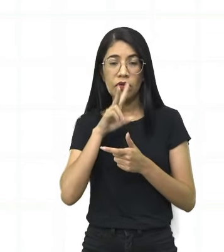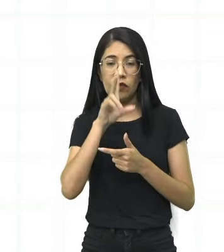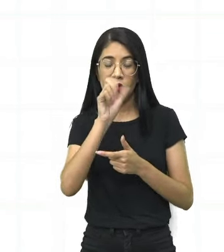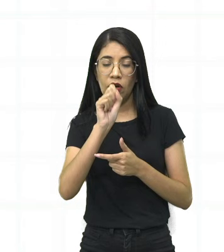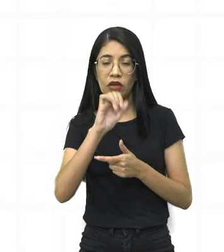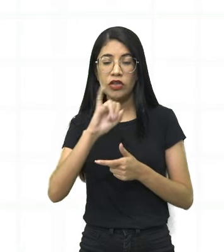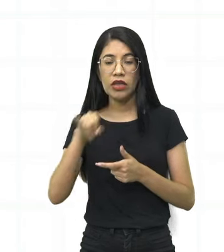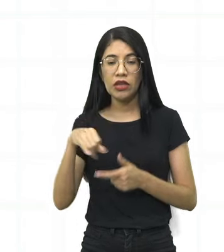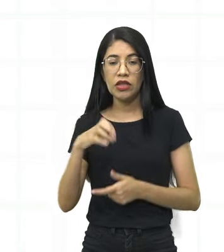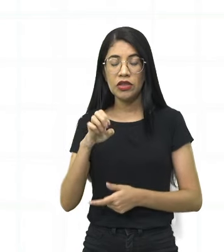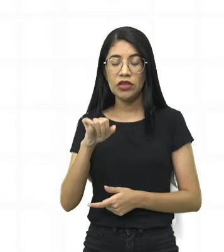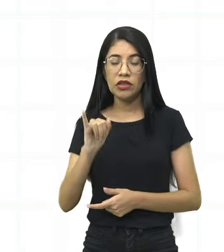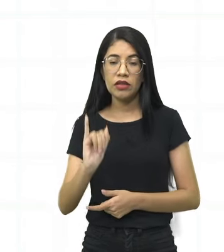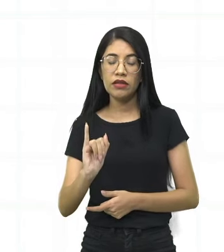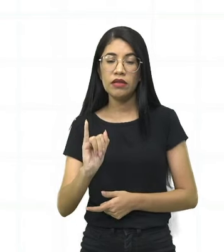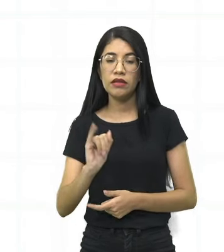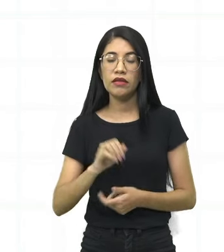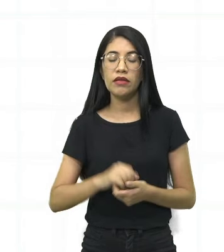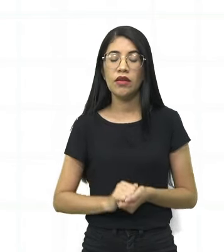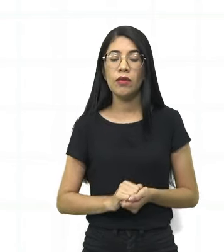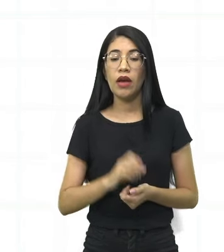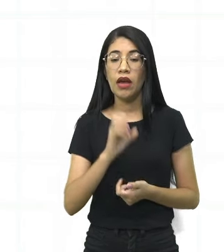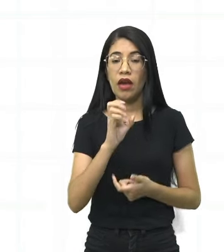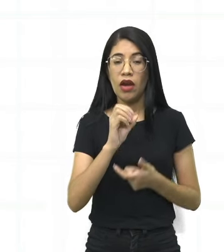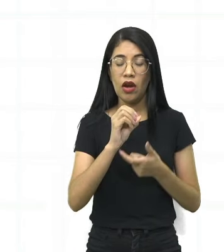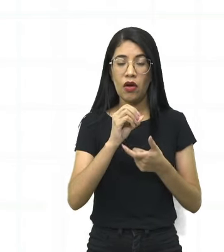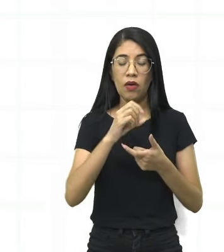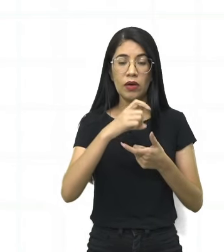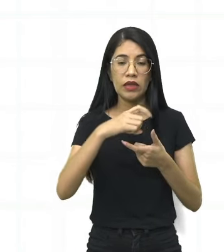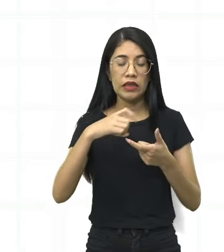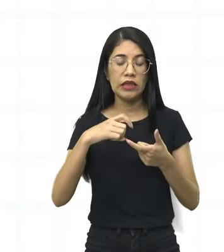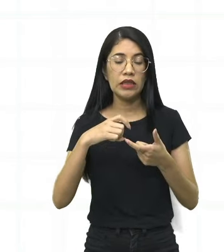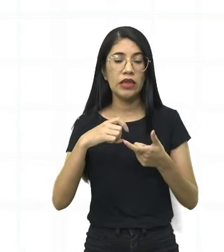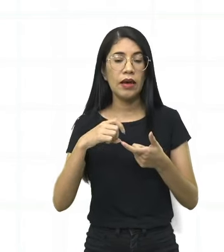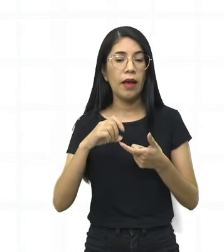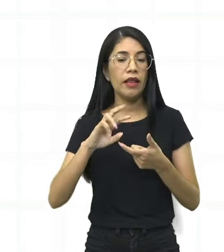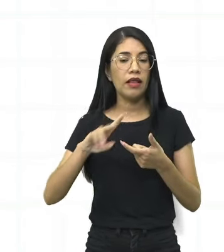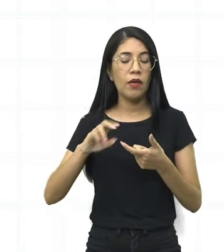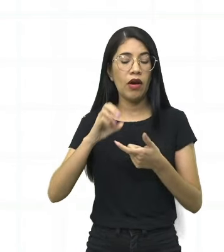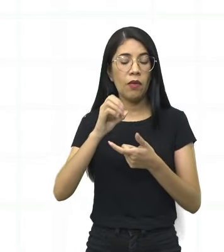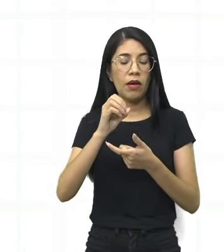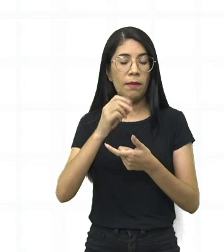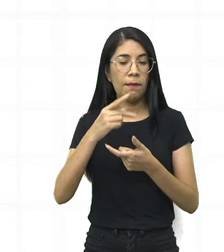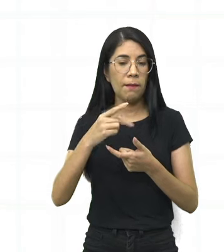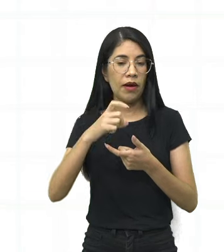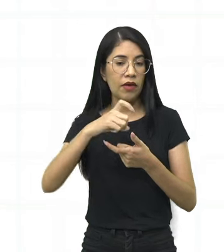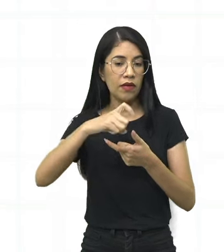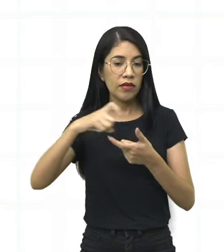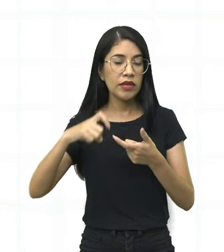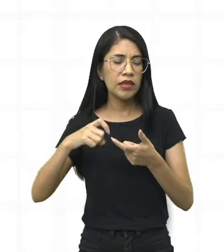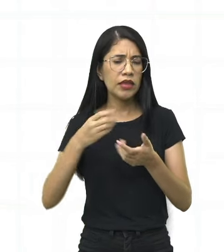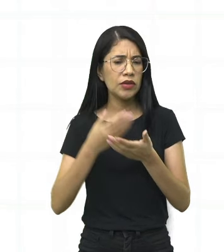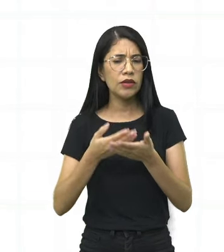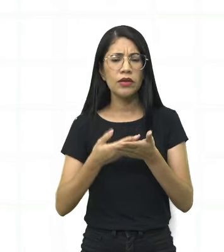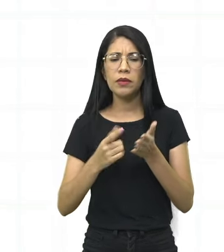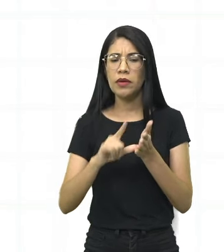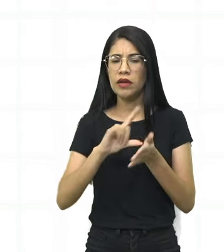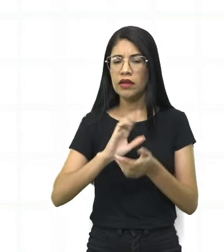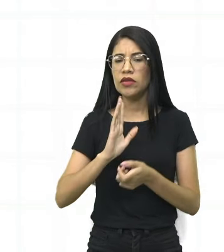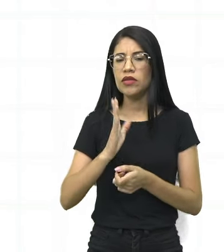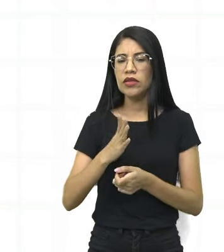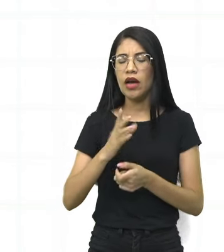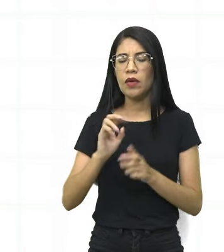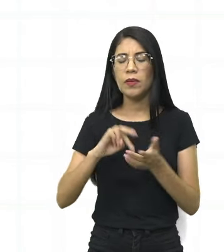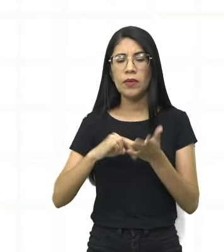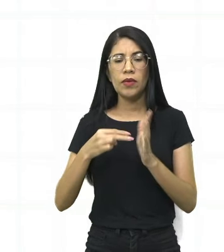é a do meio. Ó, oxítona é uma paroxítona, né? Já estudamos aí as paroxítonas. Então,